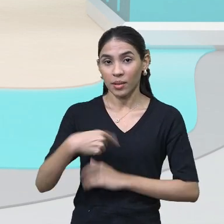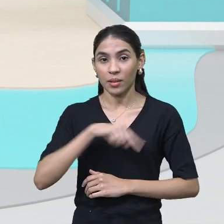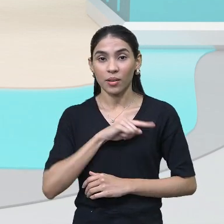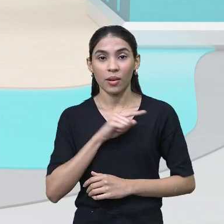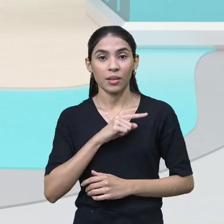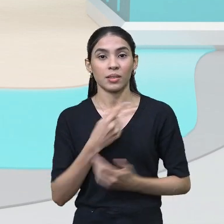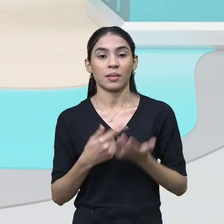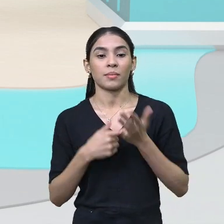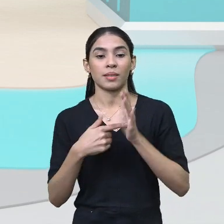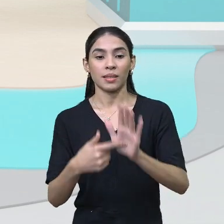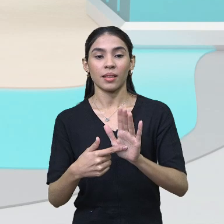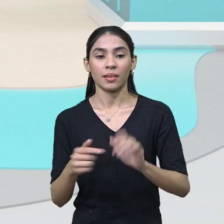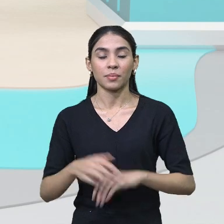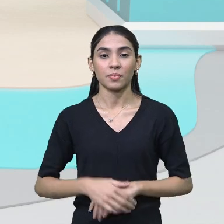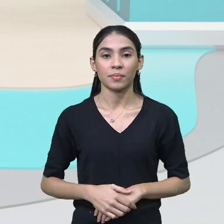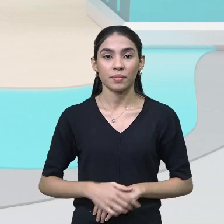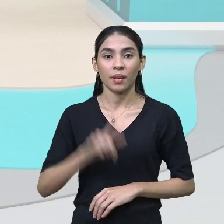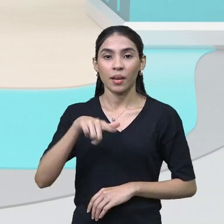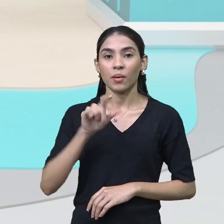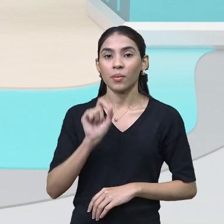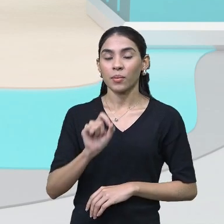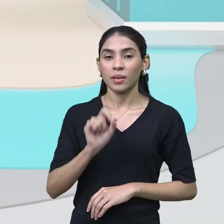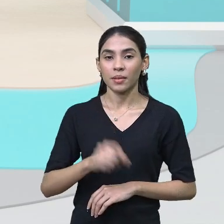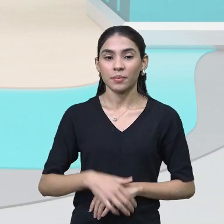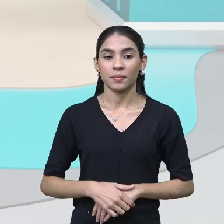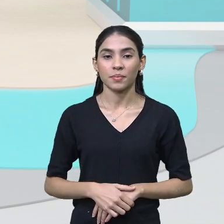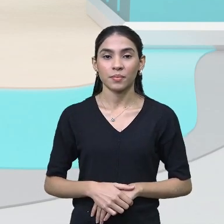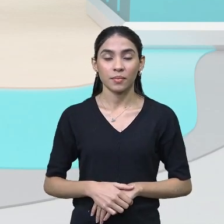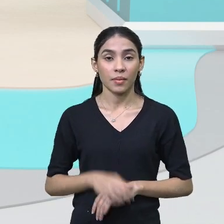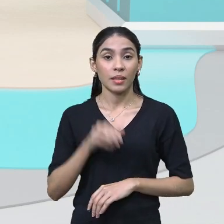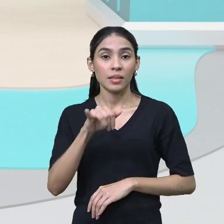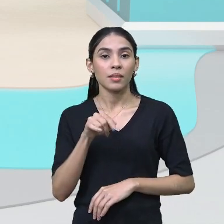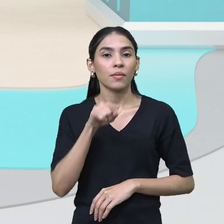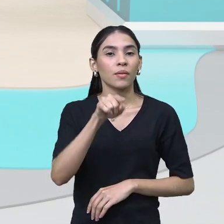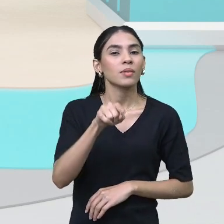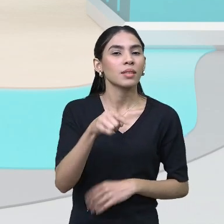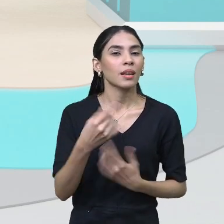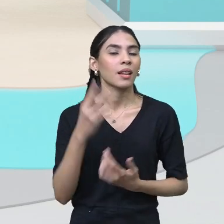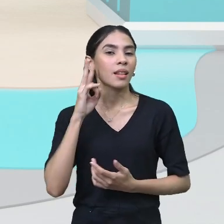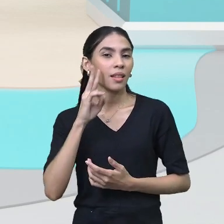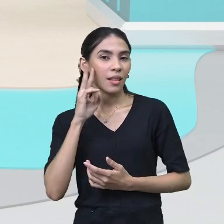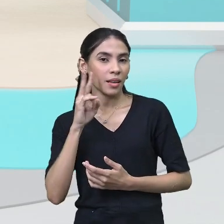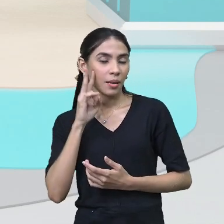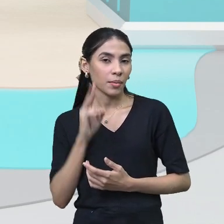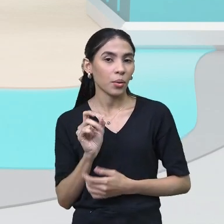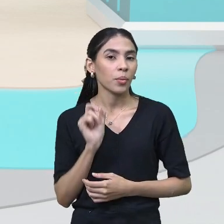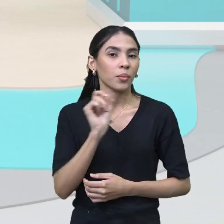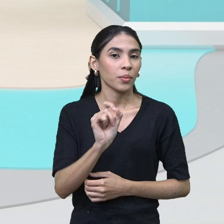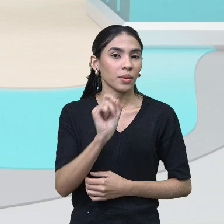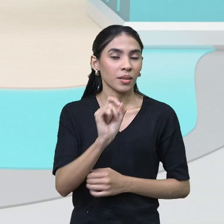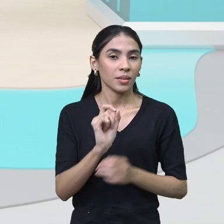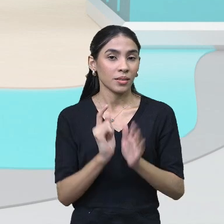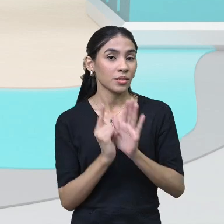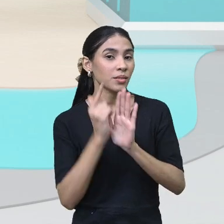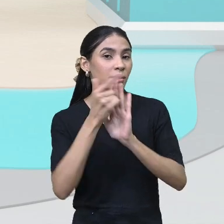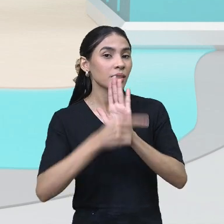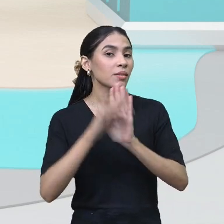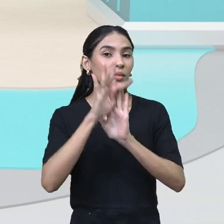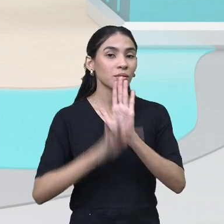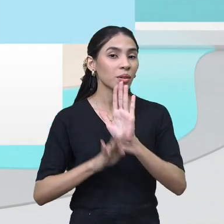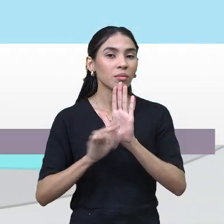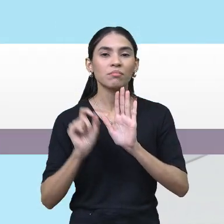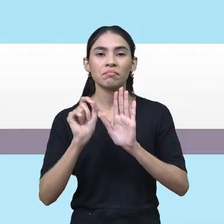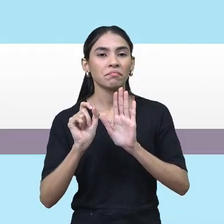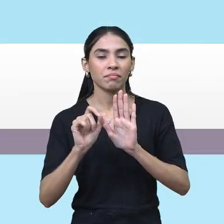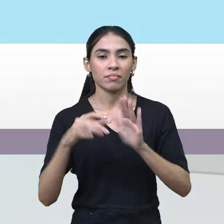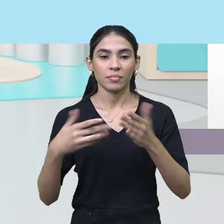vamos aí explorar é justamente se você lembra o que é um gênero textual.